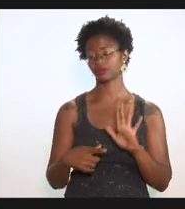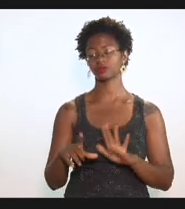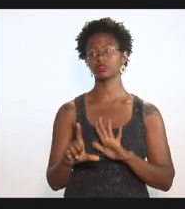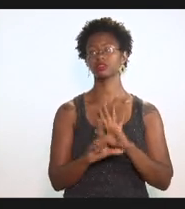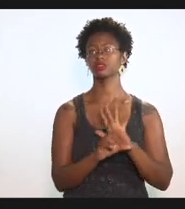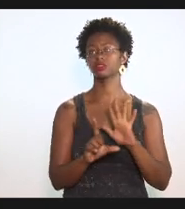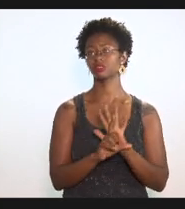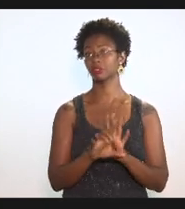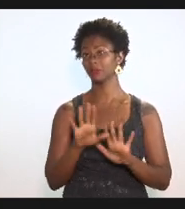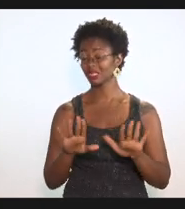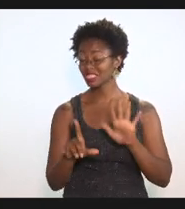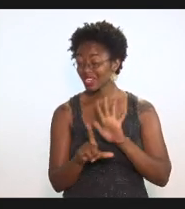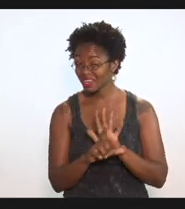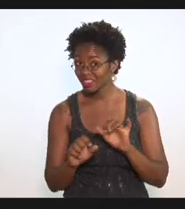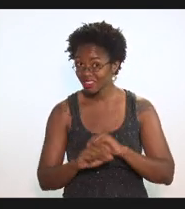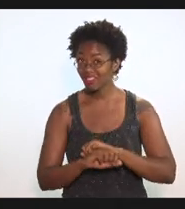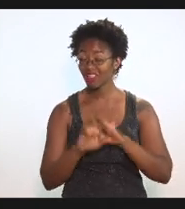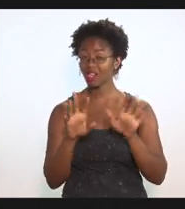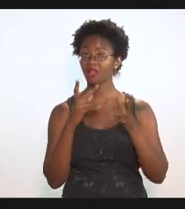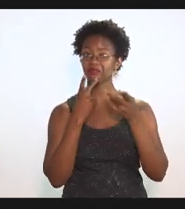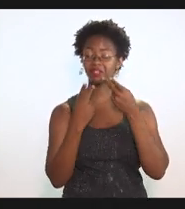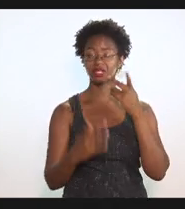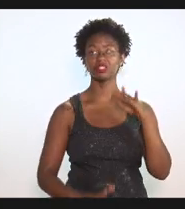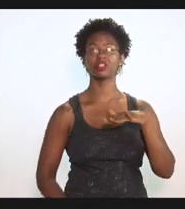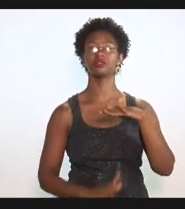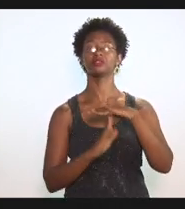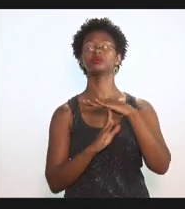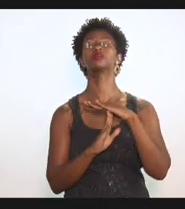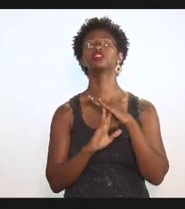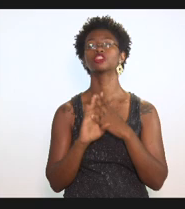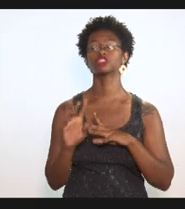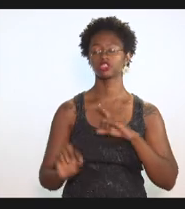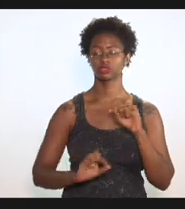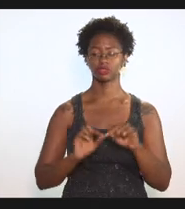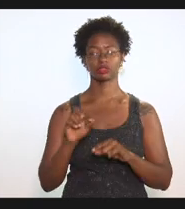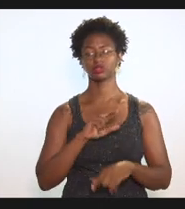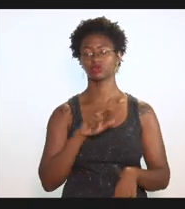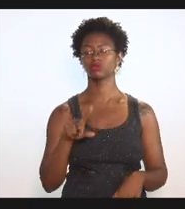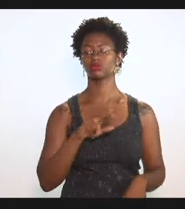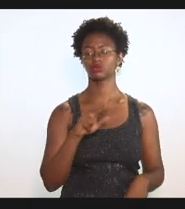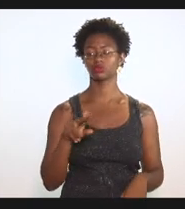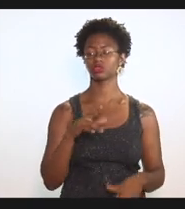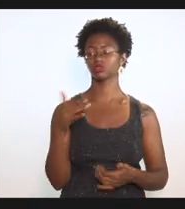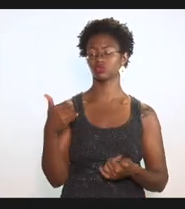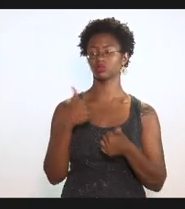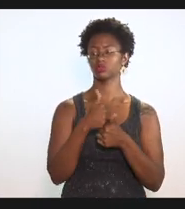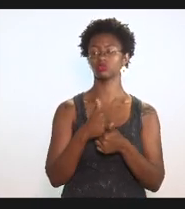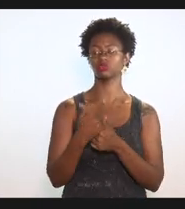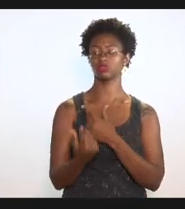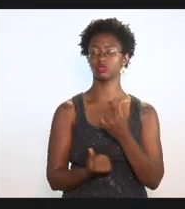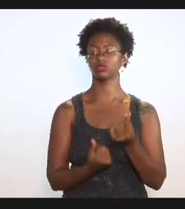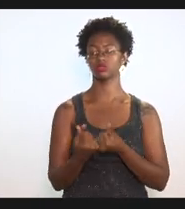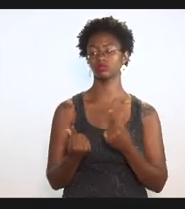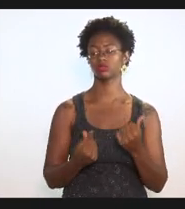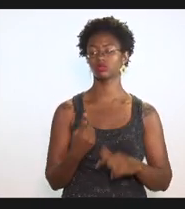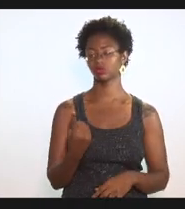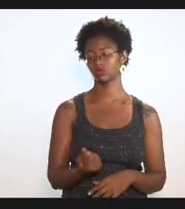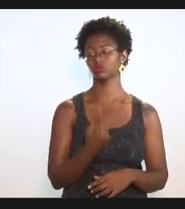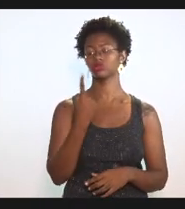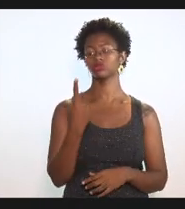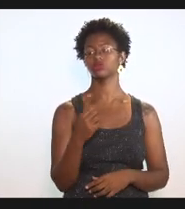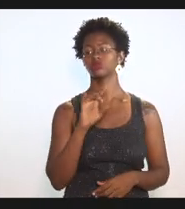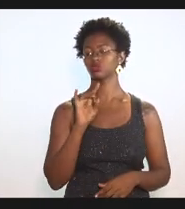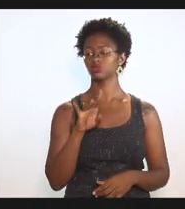a lei é muito clara ela se limita a não mais substituição tributária única e